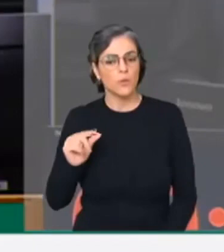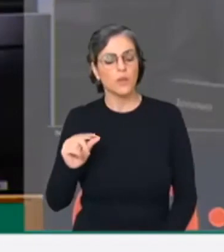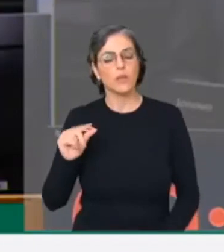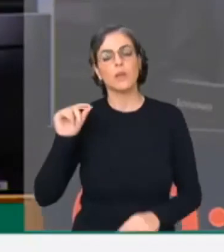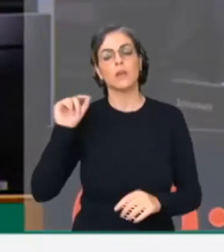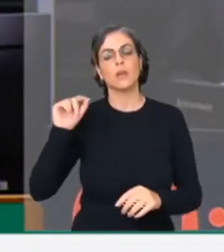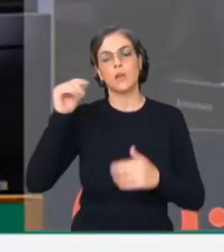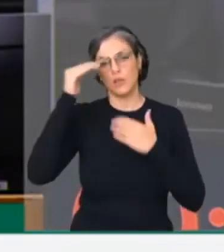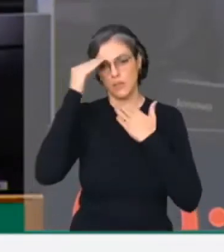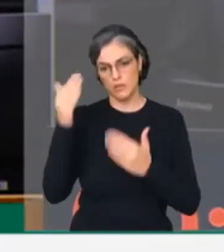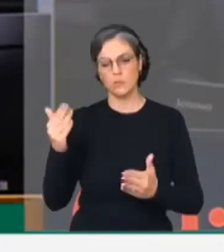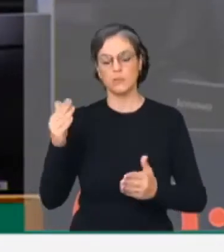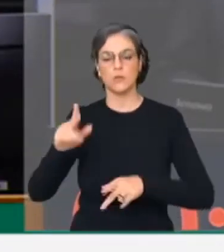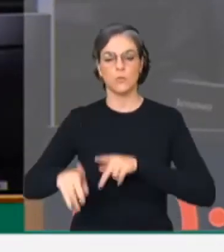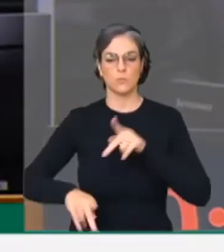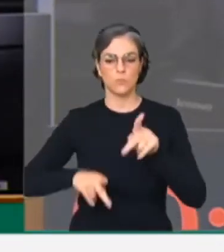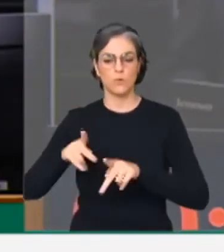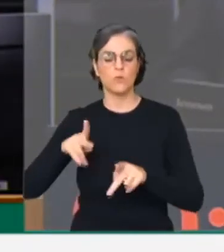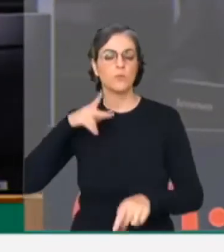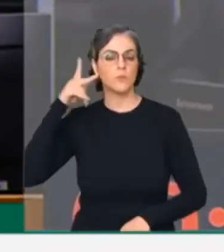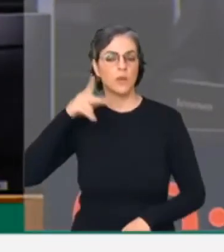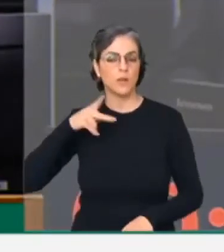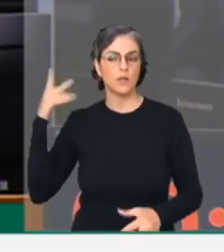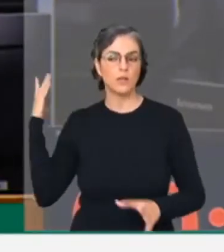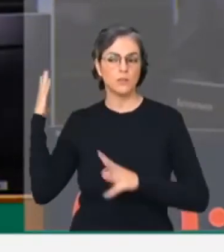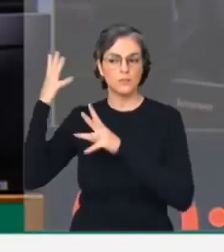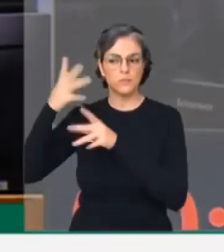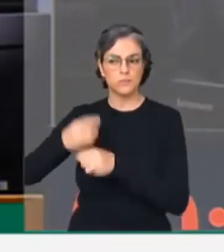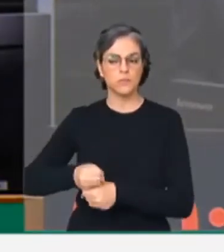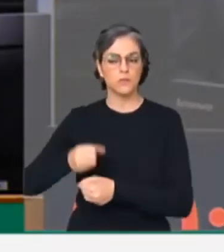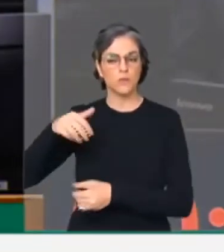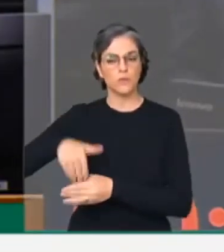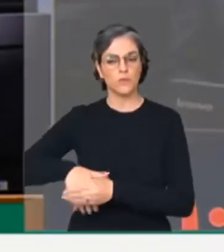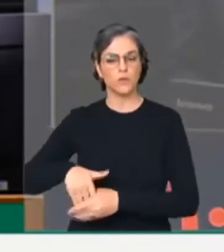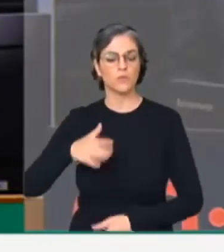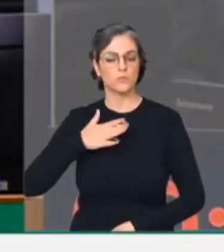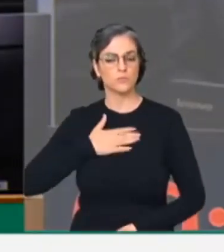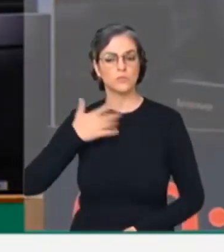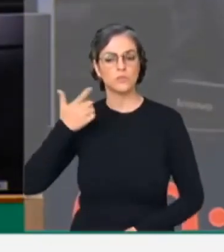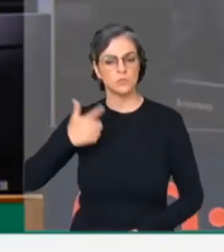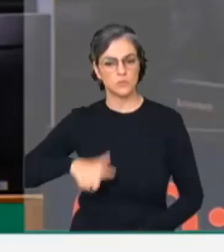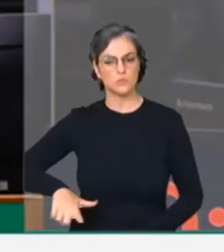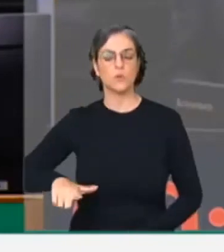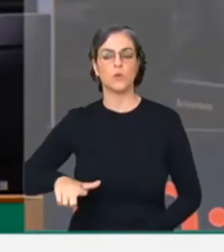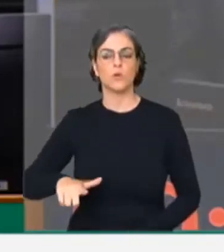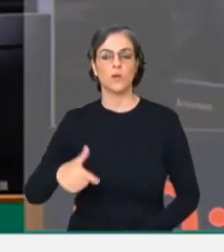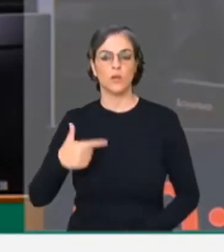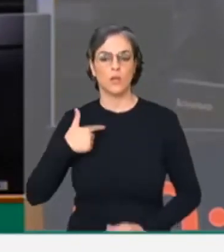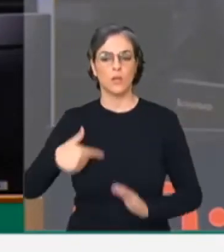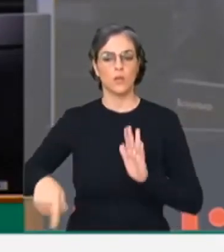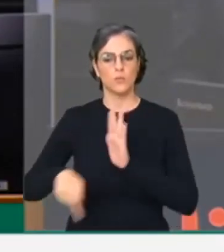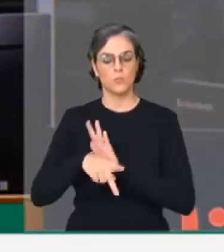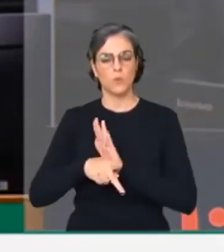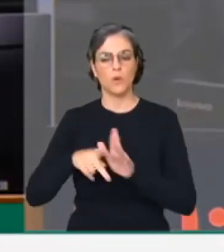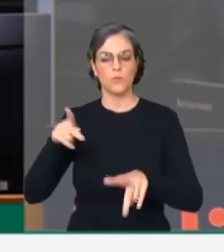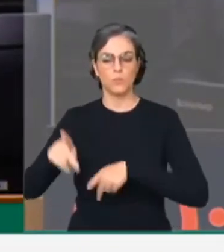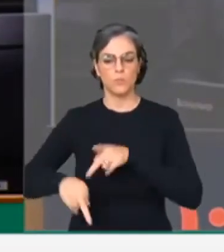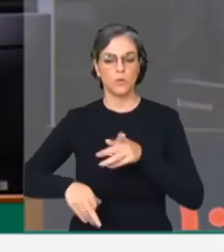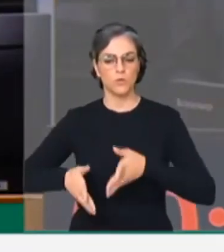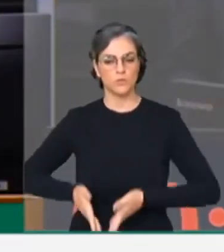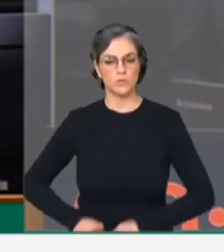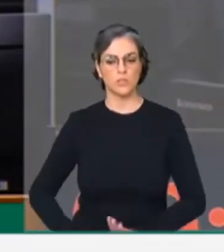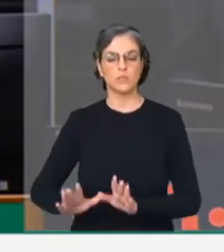povo da Paraíba, que historicamente me coloca aqui, o nato representante do povo humilde, de família